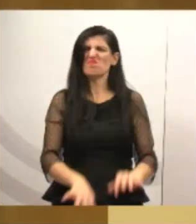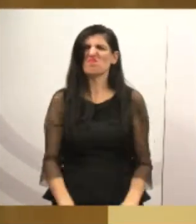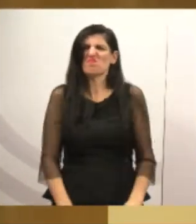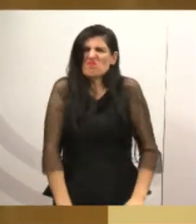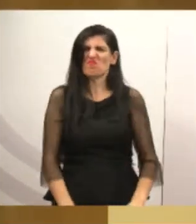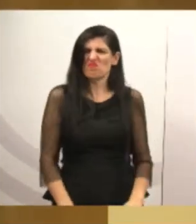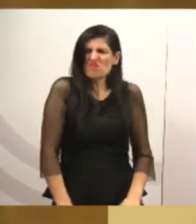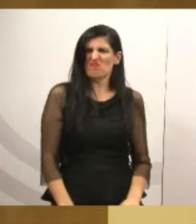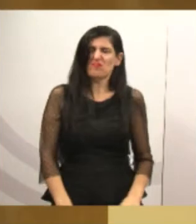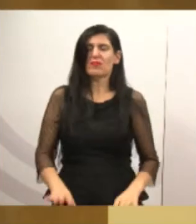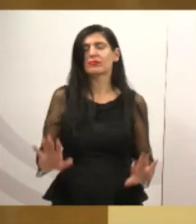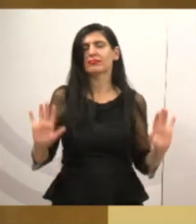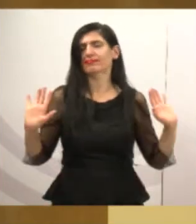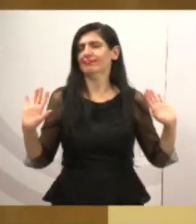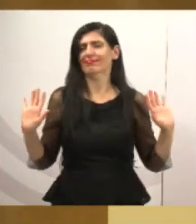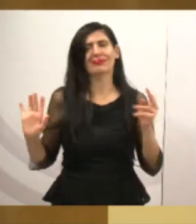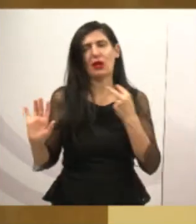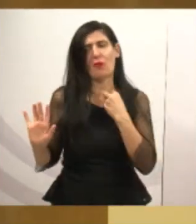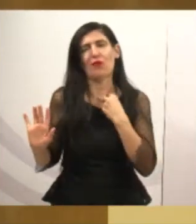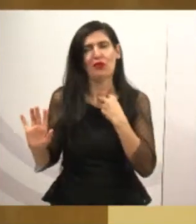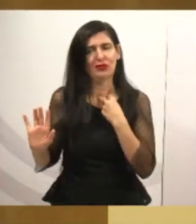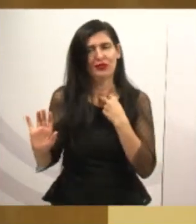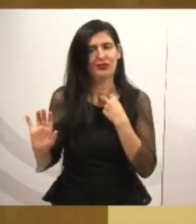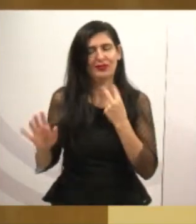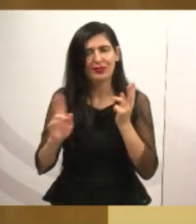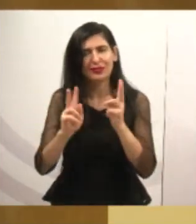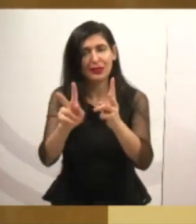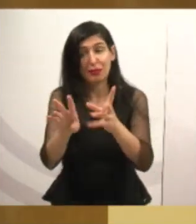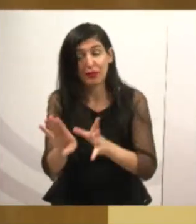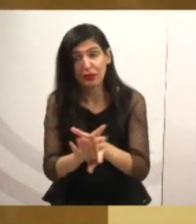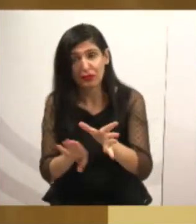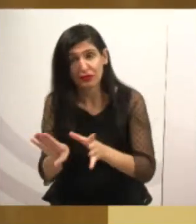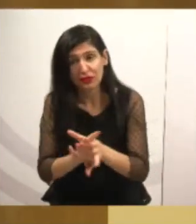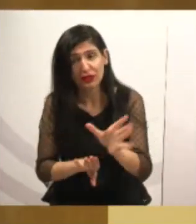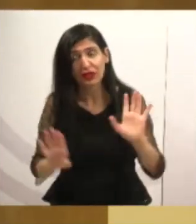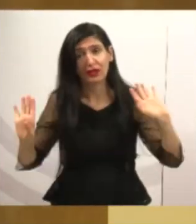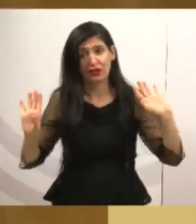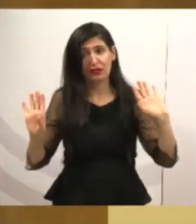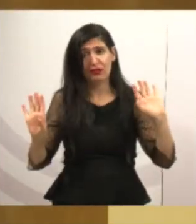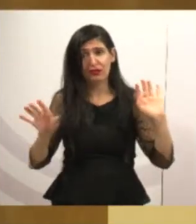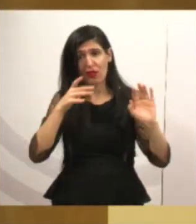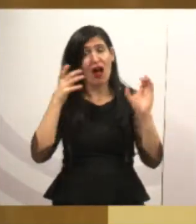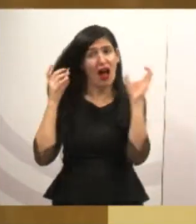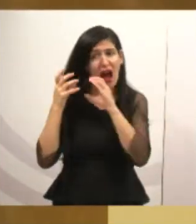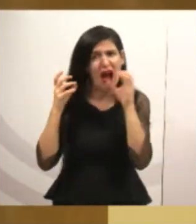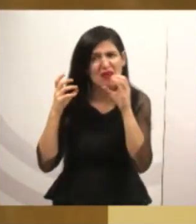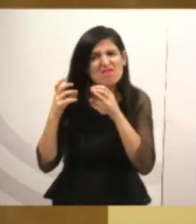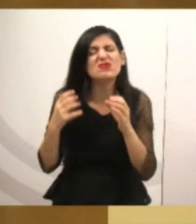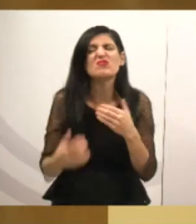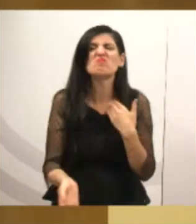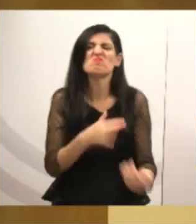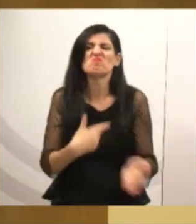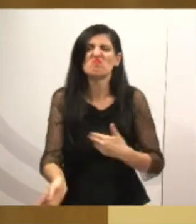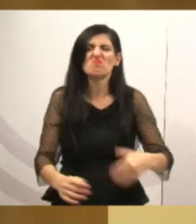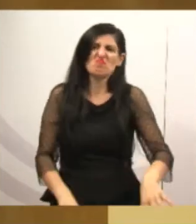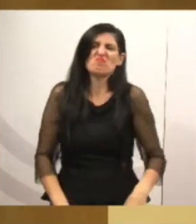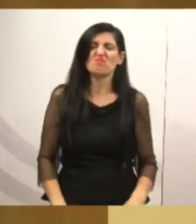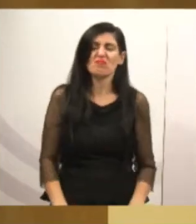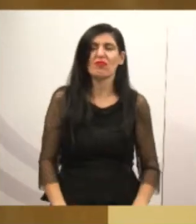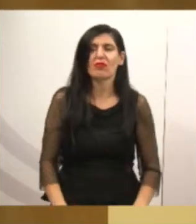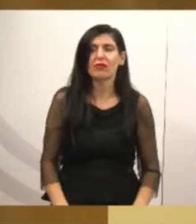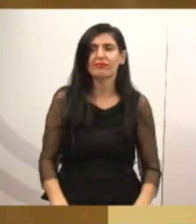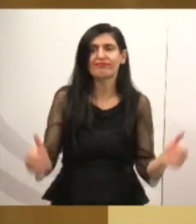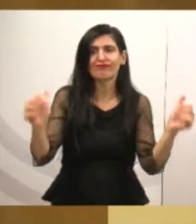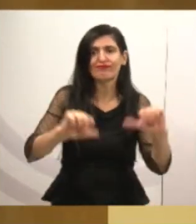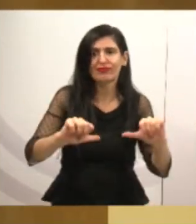vai voltar de novo. Então, eu sempre disse que o serviço que é mal feito, ele acaba saindo mais caro. E eu acho que o serviço